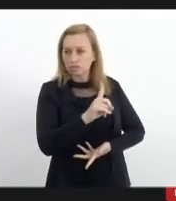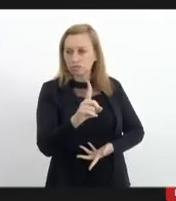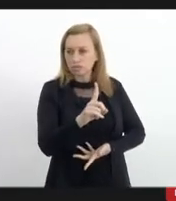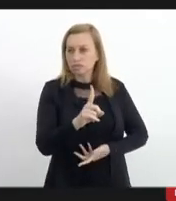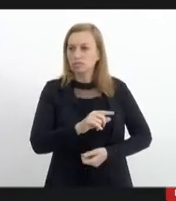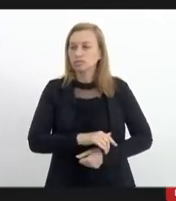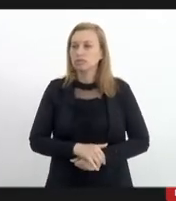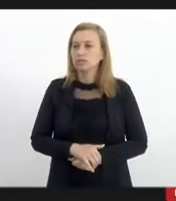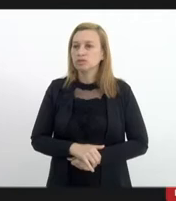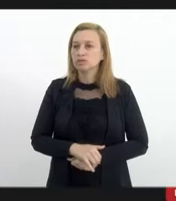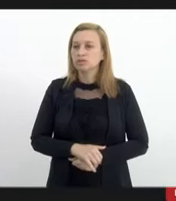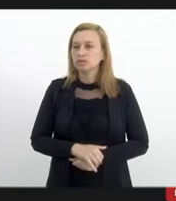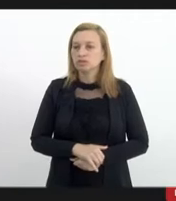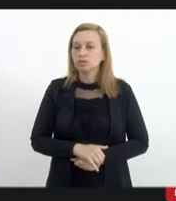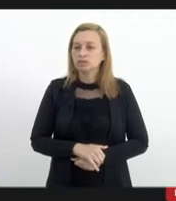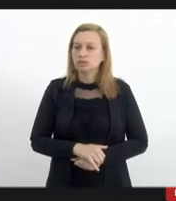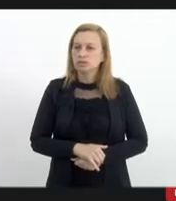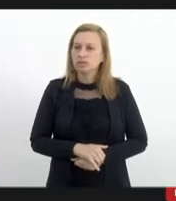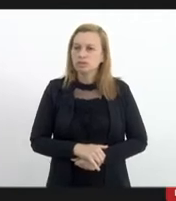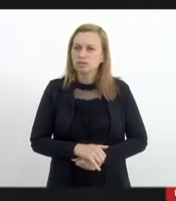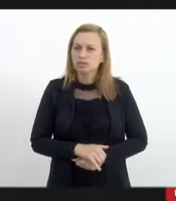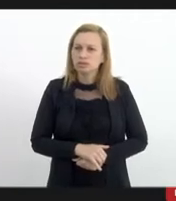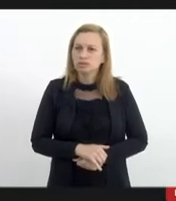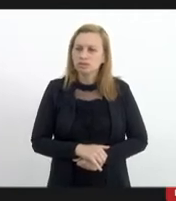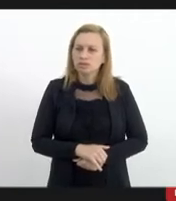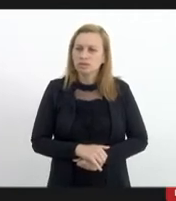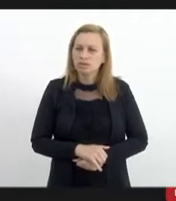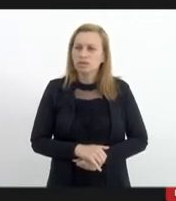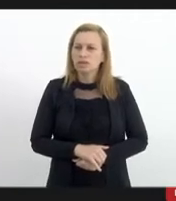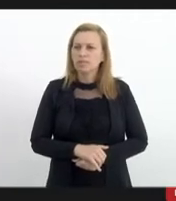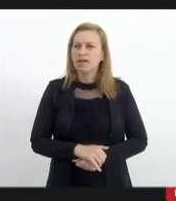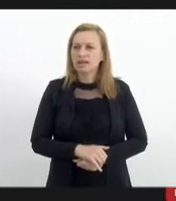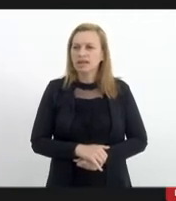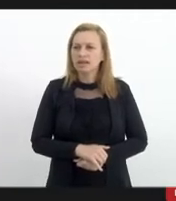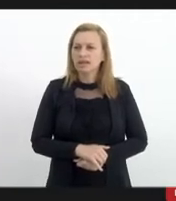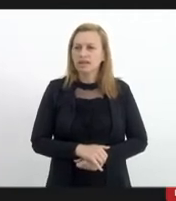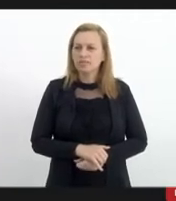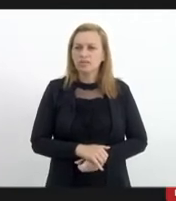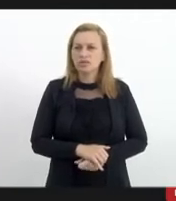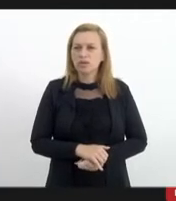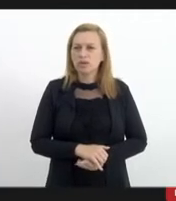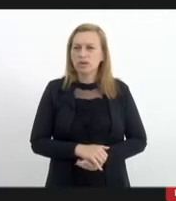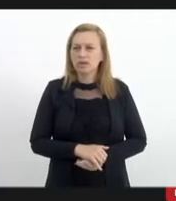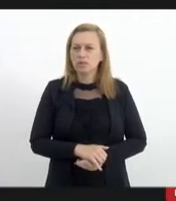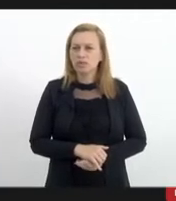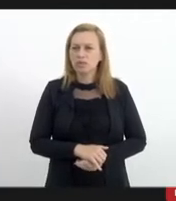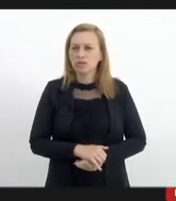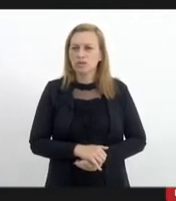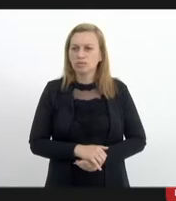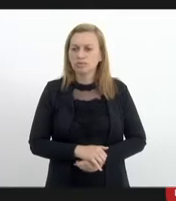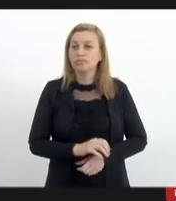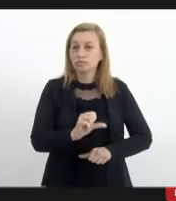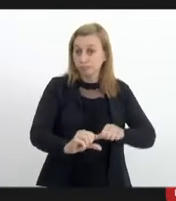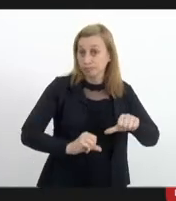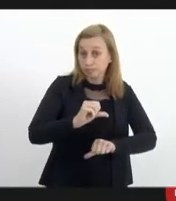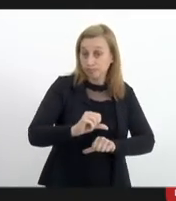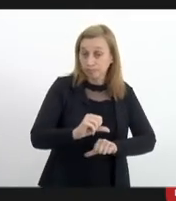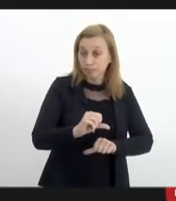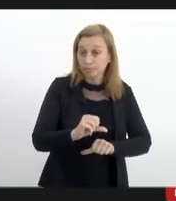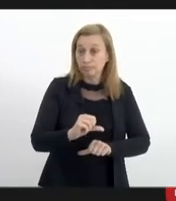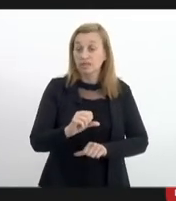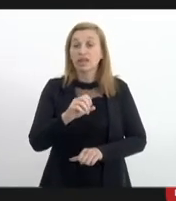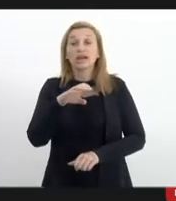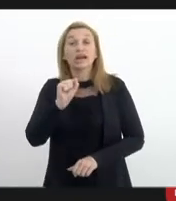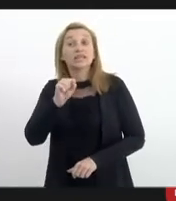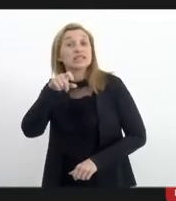e portanto se foi mudada a cena do crime